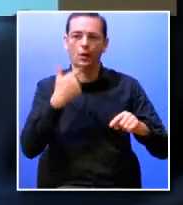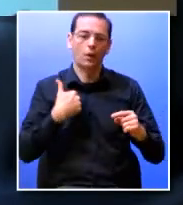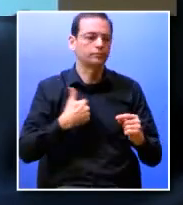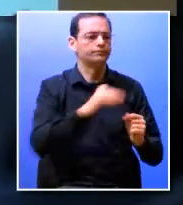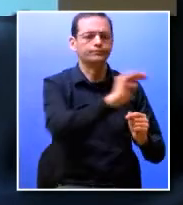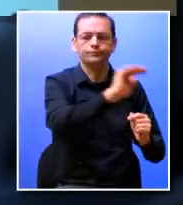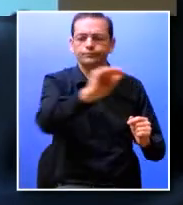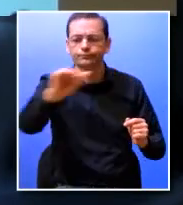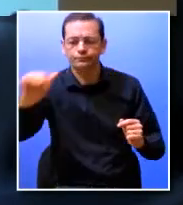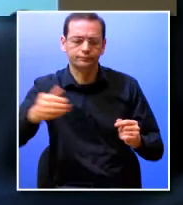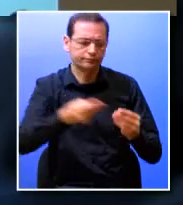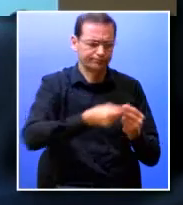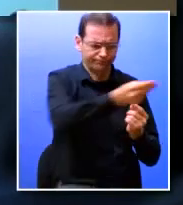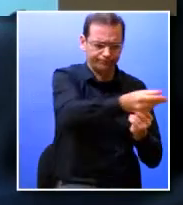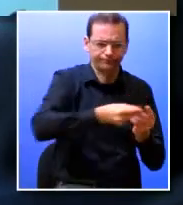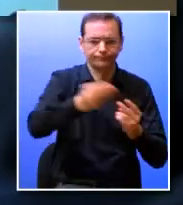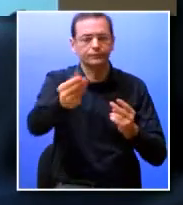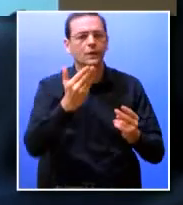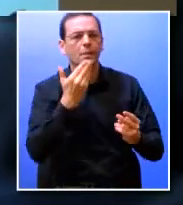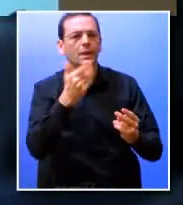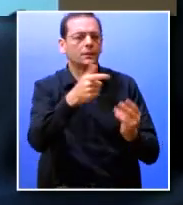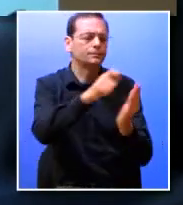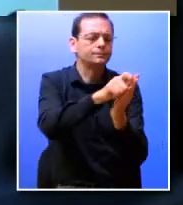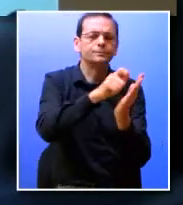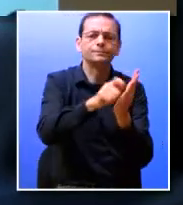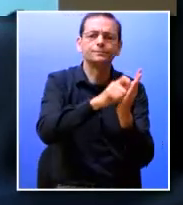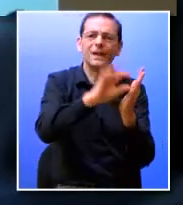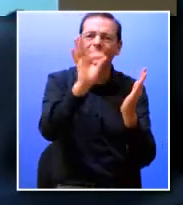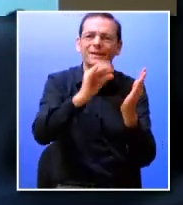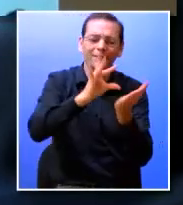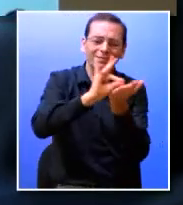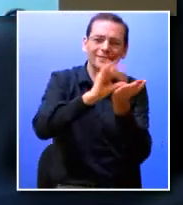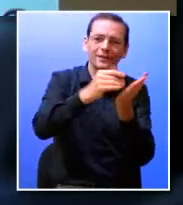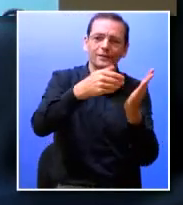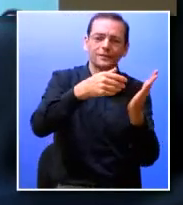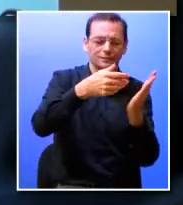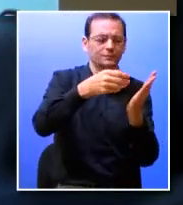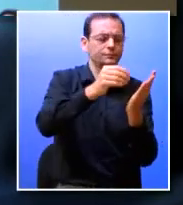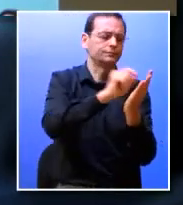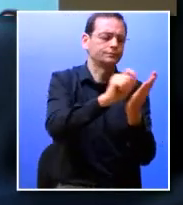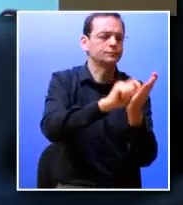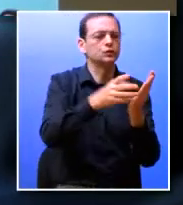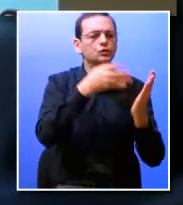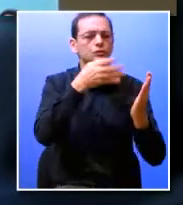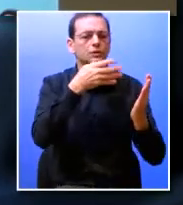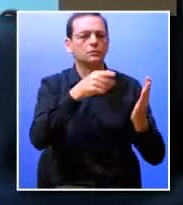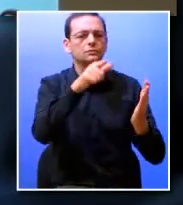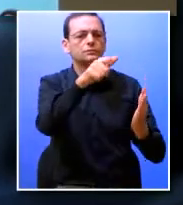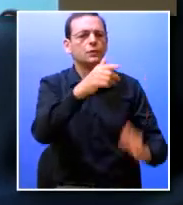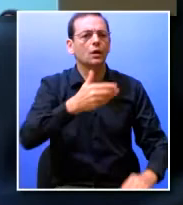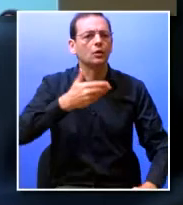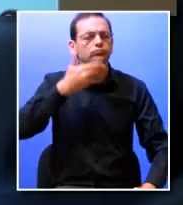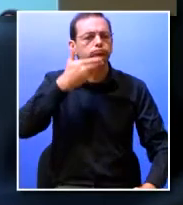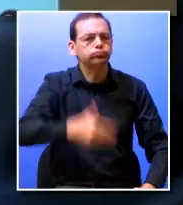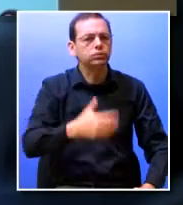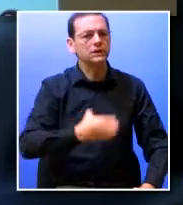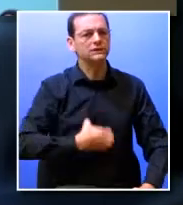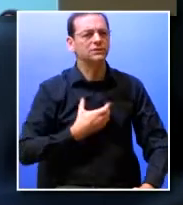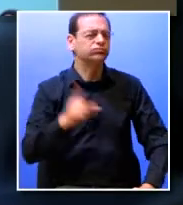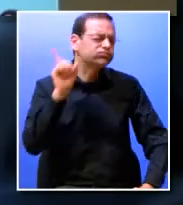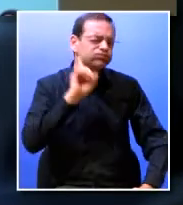e pedia que no final da reunião me entregassem dois ou três post-its com as competências que consideravam que fossem